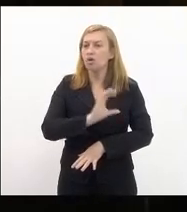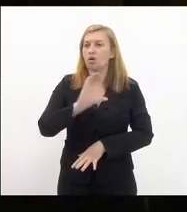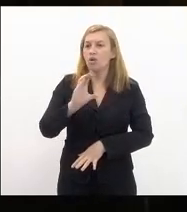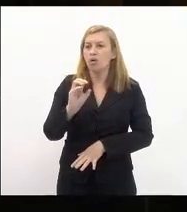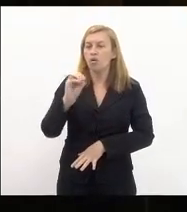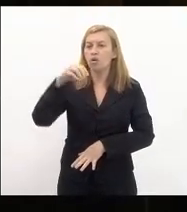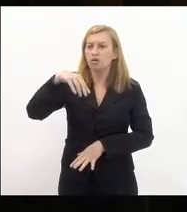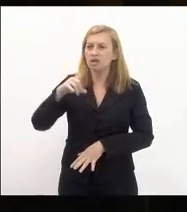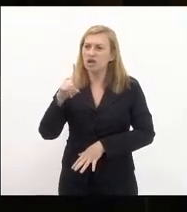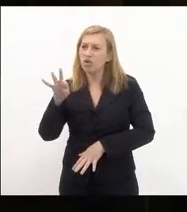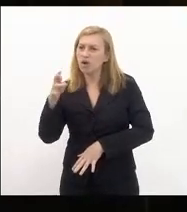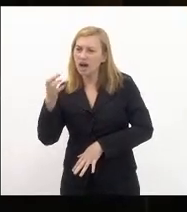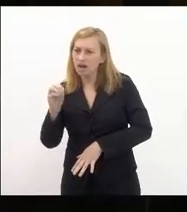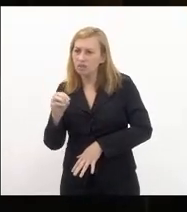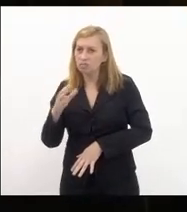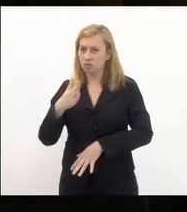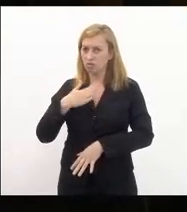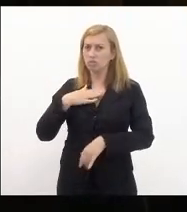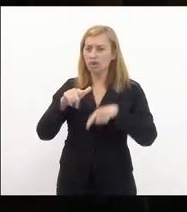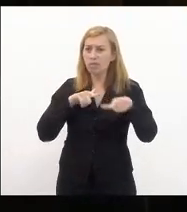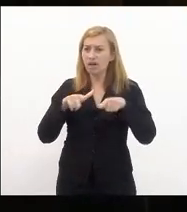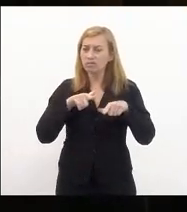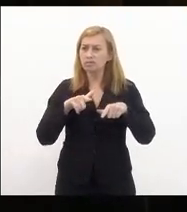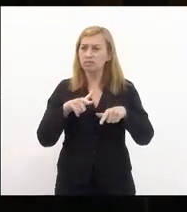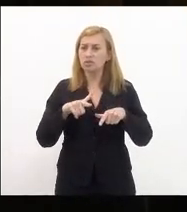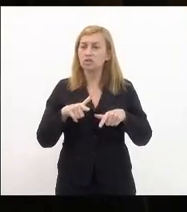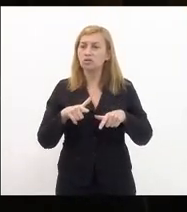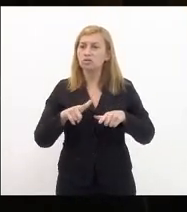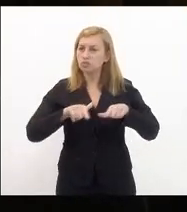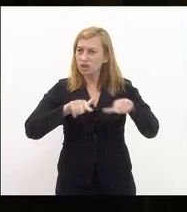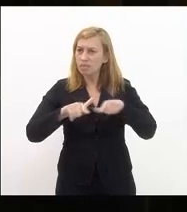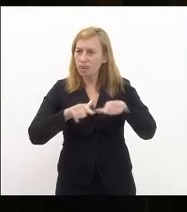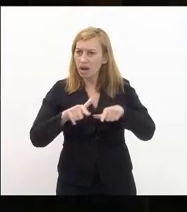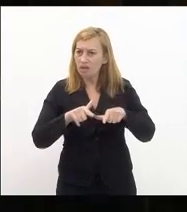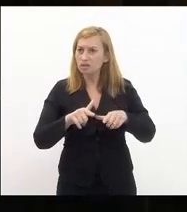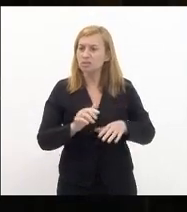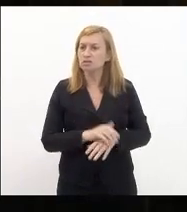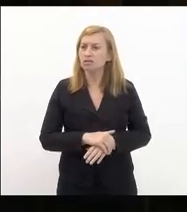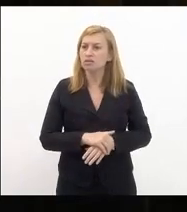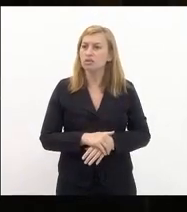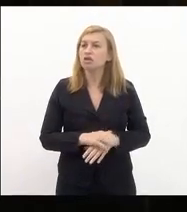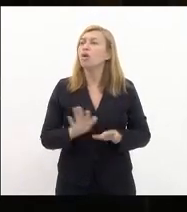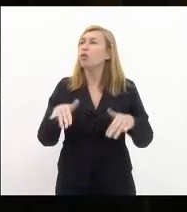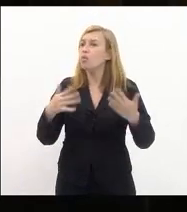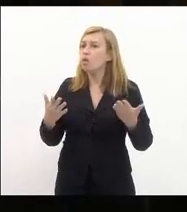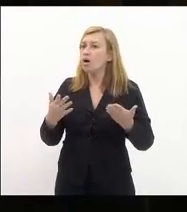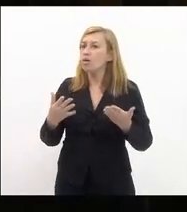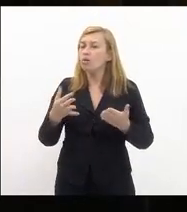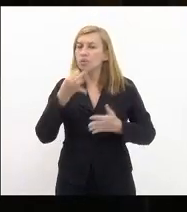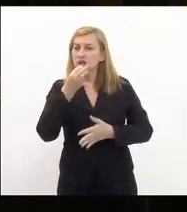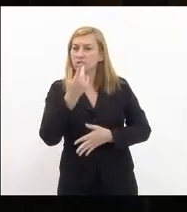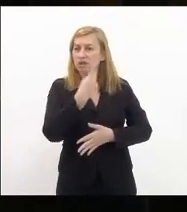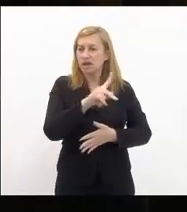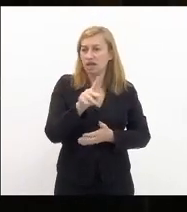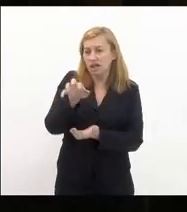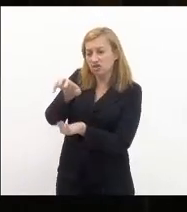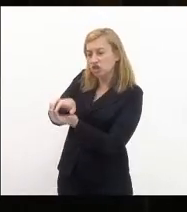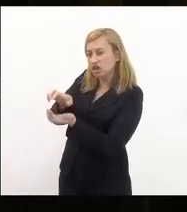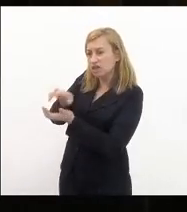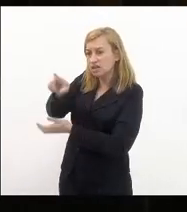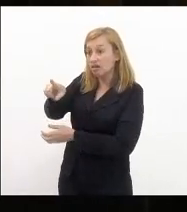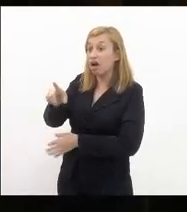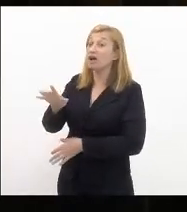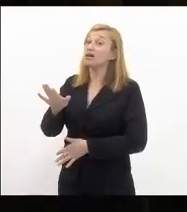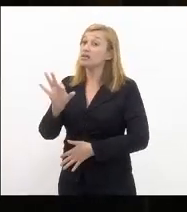pelo meu mandato na operação qual a impressão dela sobre a operação policial no Jacarezinho aliás